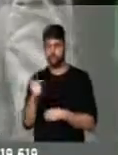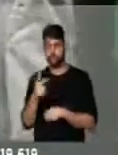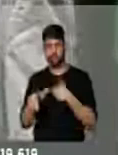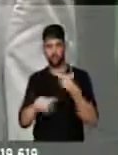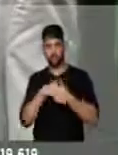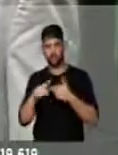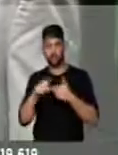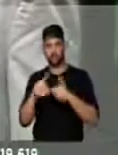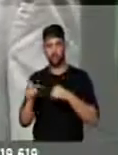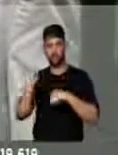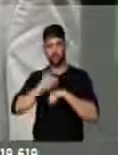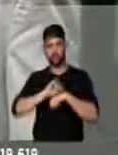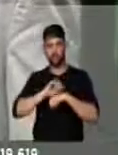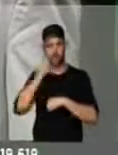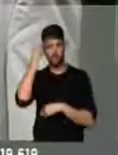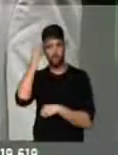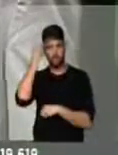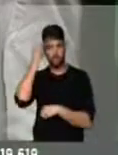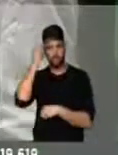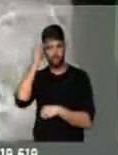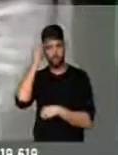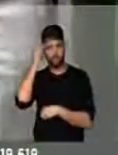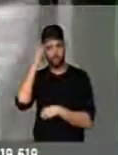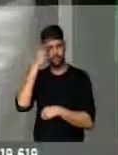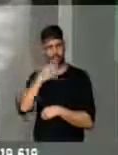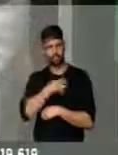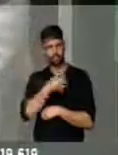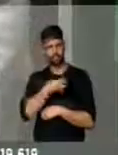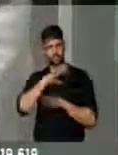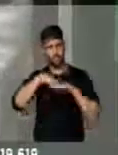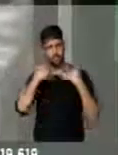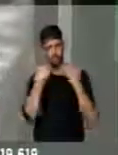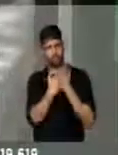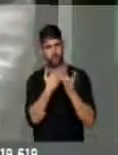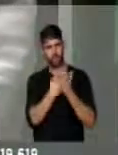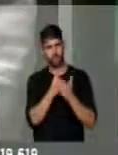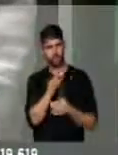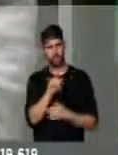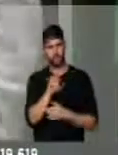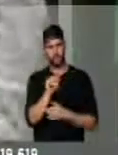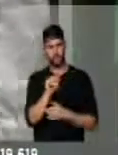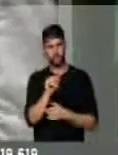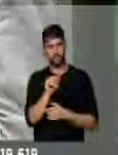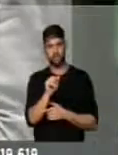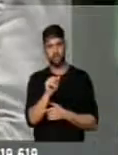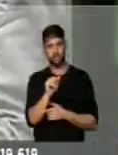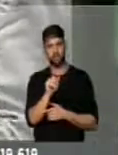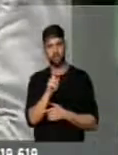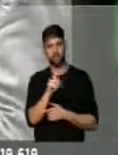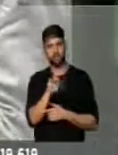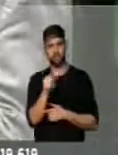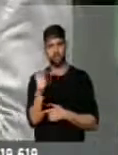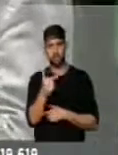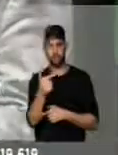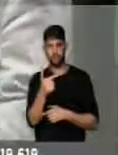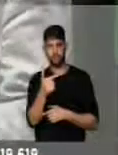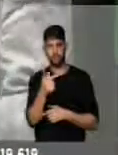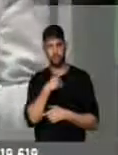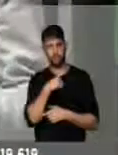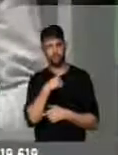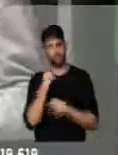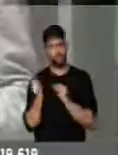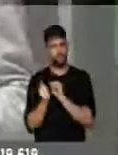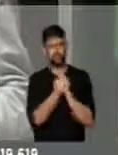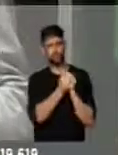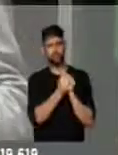trabalhando na capital paulista. E o sentido da escola de gastronomia de Pedro II, em convênio com